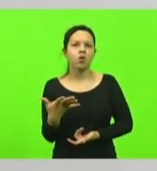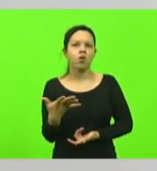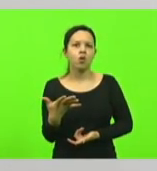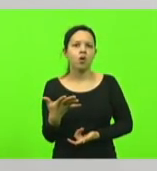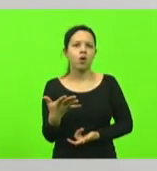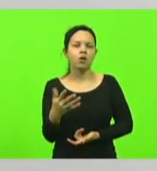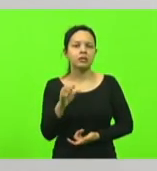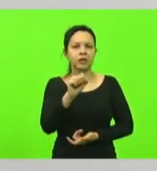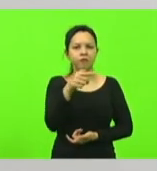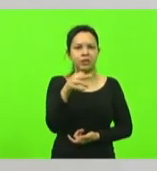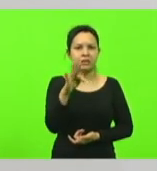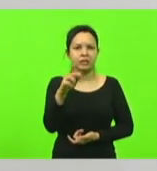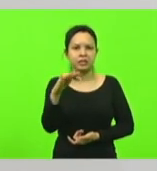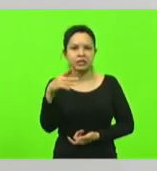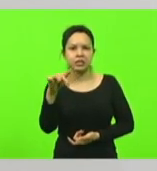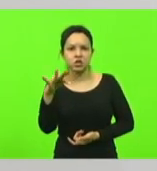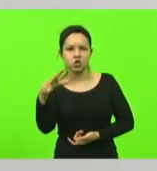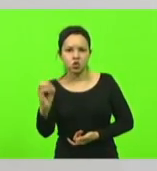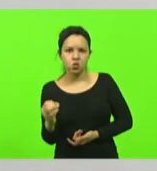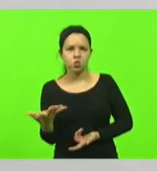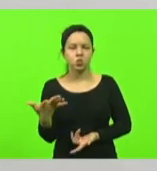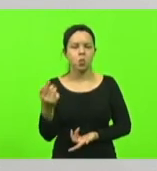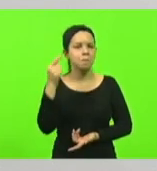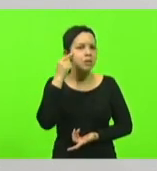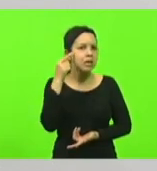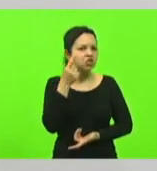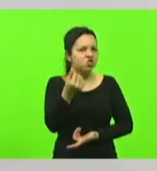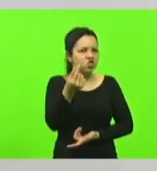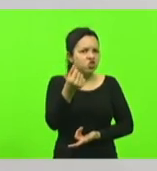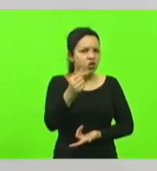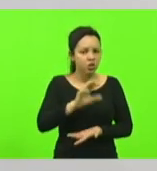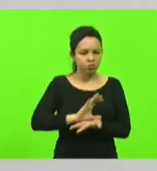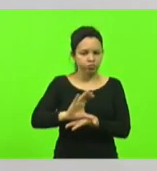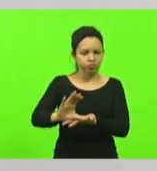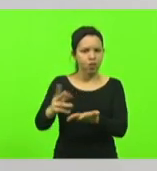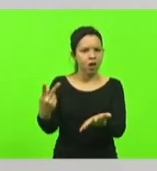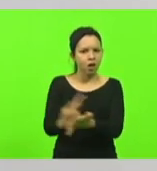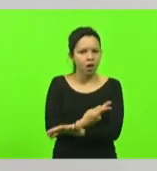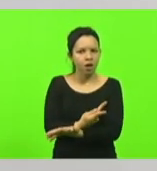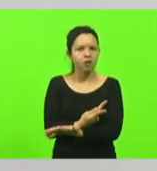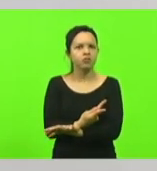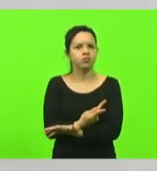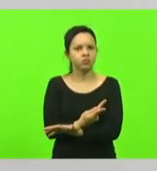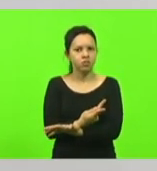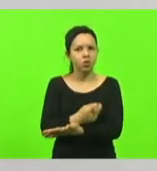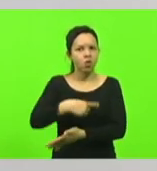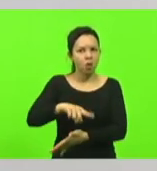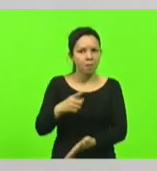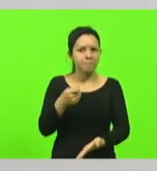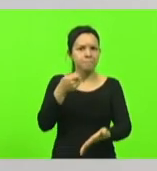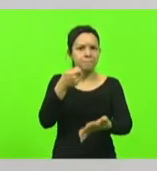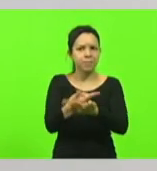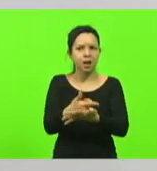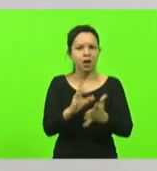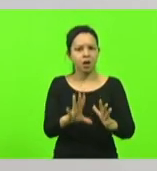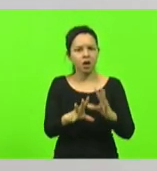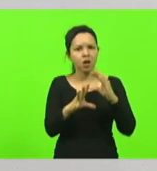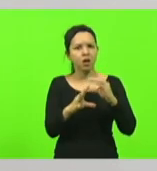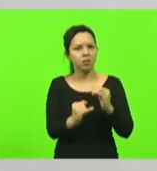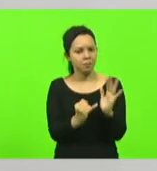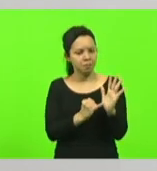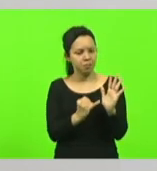Como eu disse, pensa num dinheiro mal empregado nosso, esse dinheiro que a gente paga para impostos, para a gente ver se